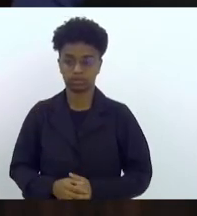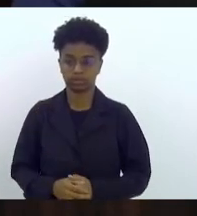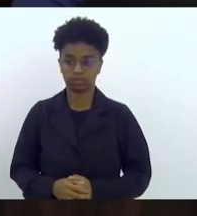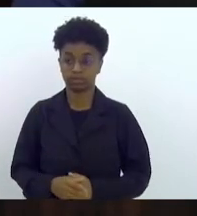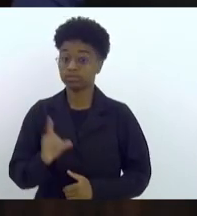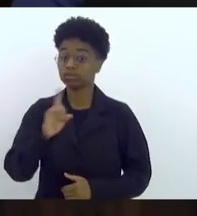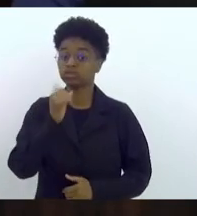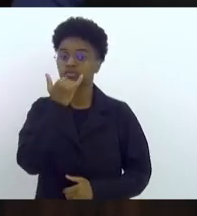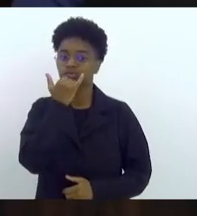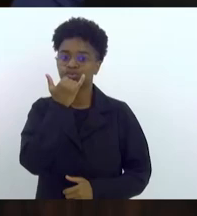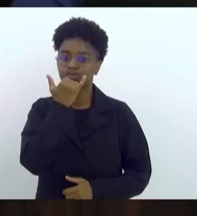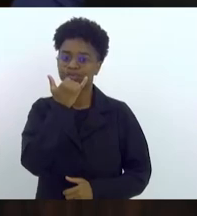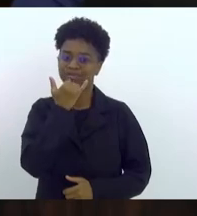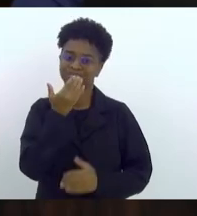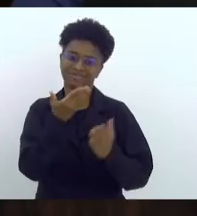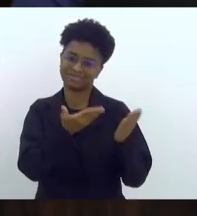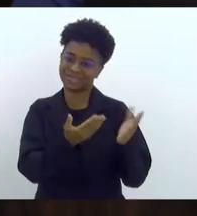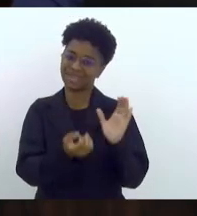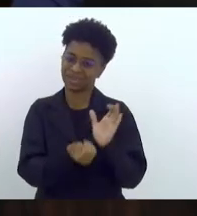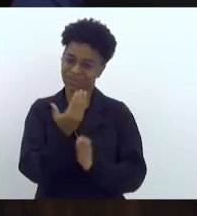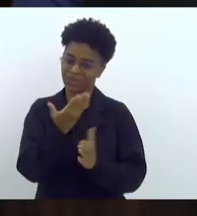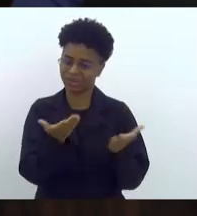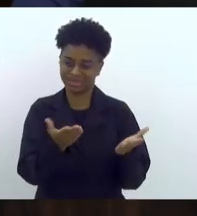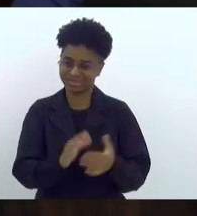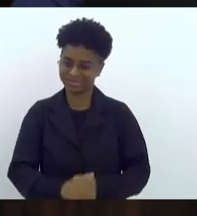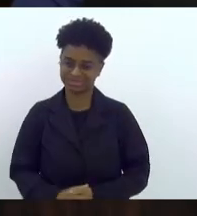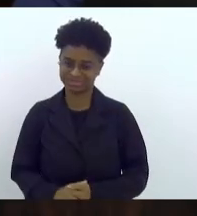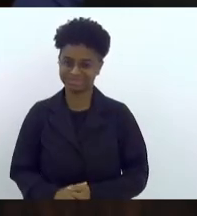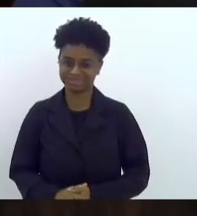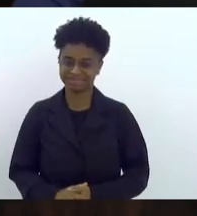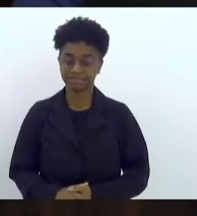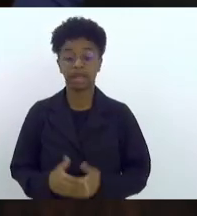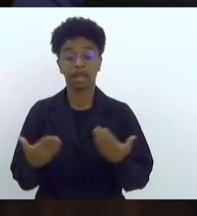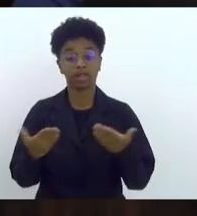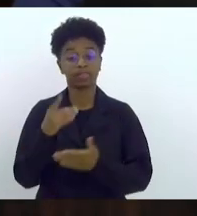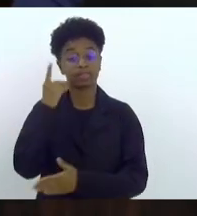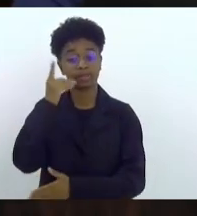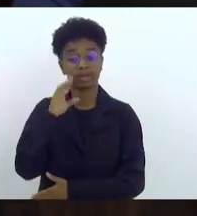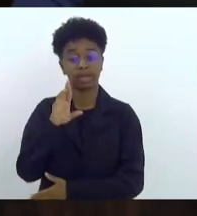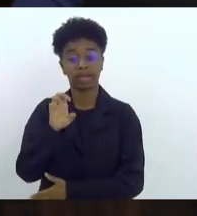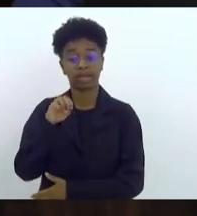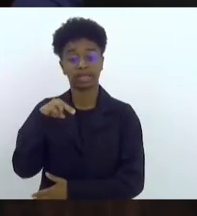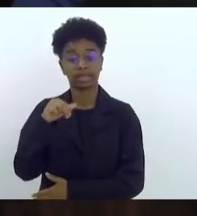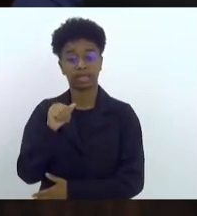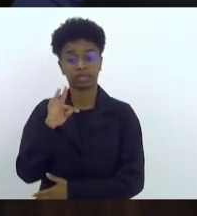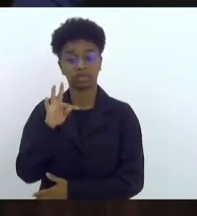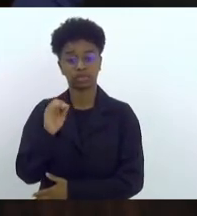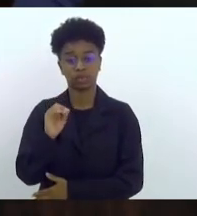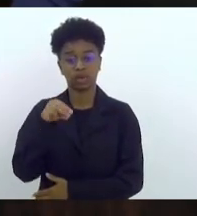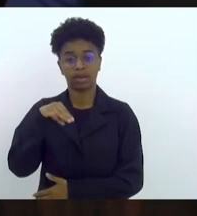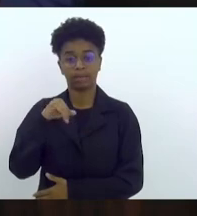Ah, não, perdão. Vossa Excelência é o autor. Deputado Renato Miranda.